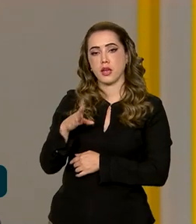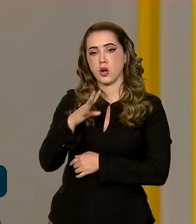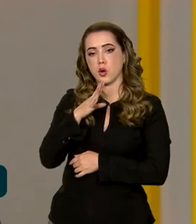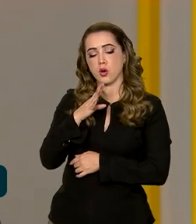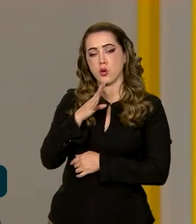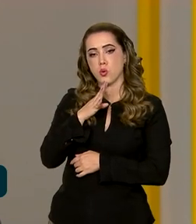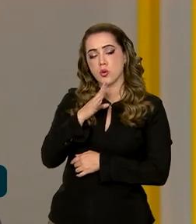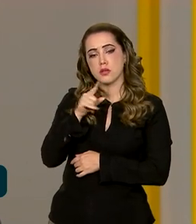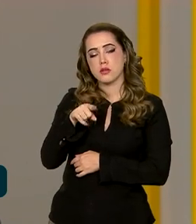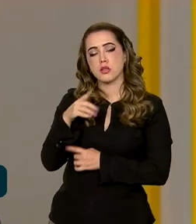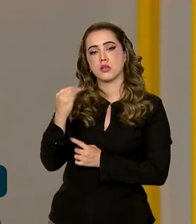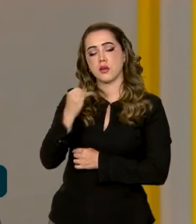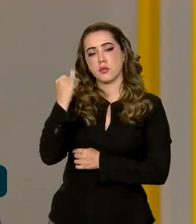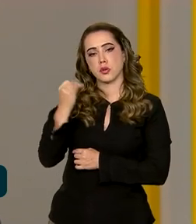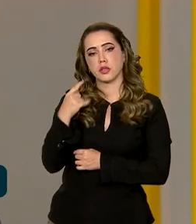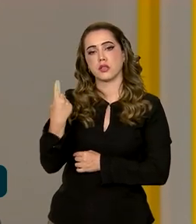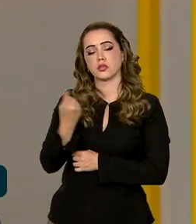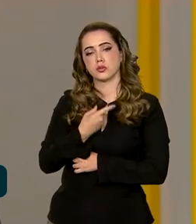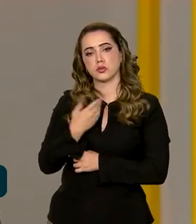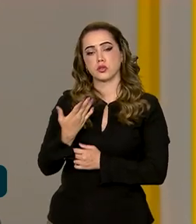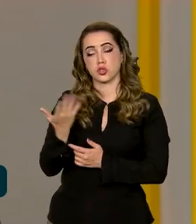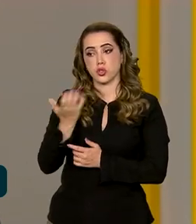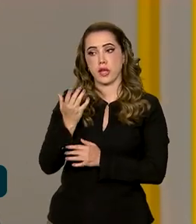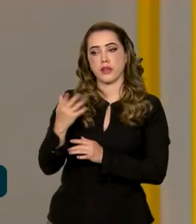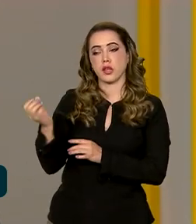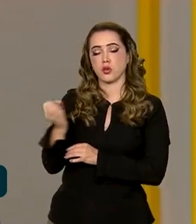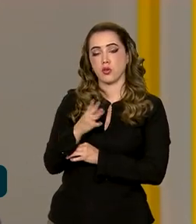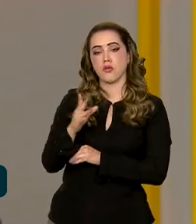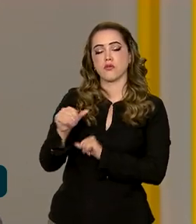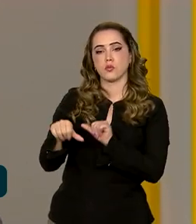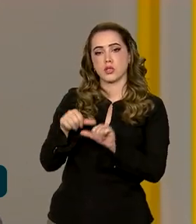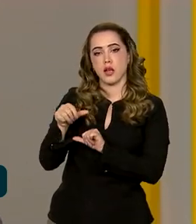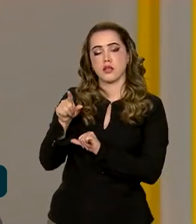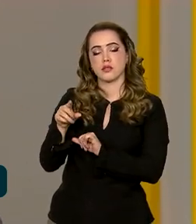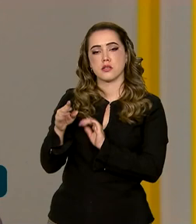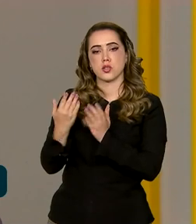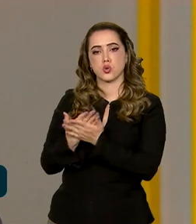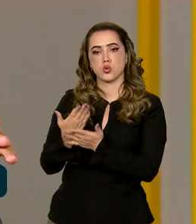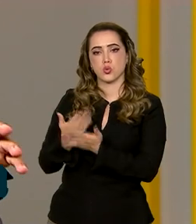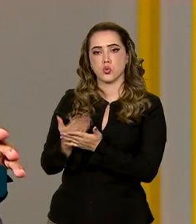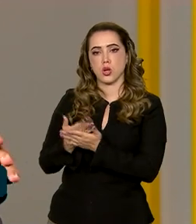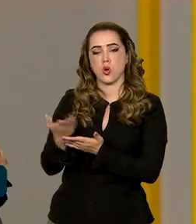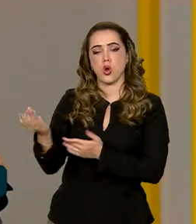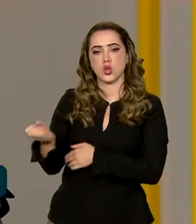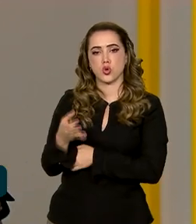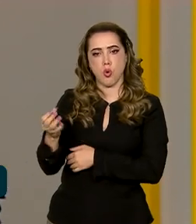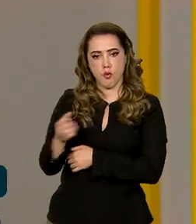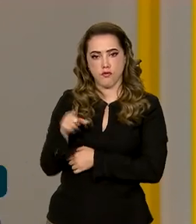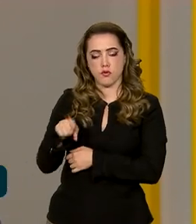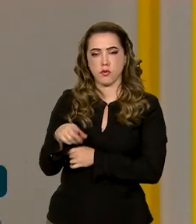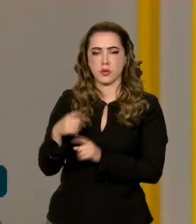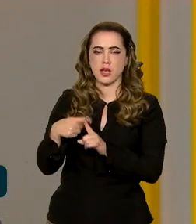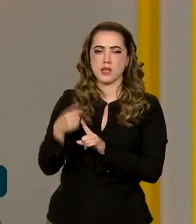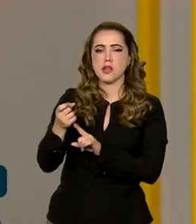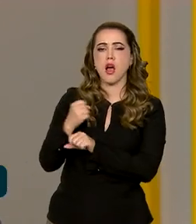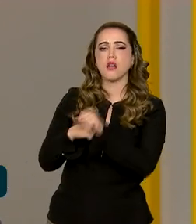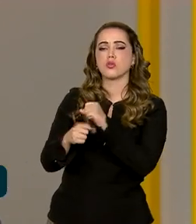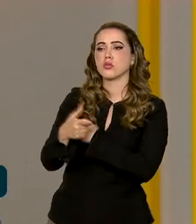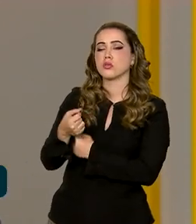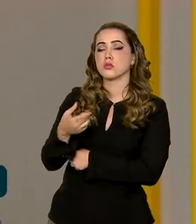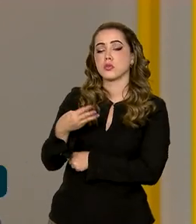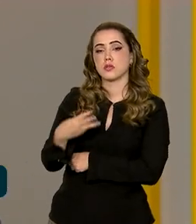a gente está, inclusive, iniciando tratativas para fazer a atualização desse estudo, que ele é um estudo, se eu não me engano, de 2013, e ele vem sendo